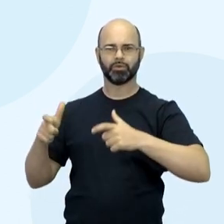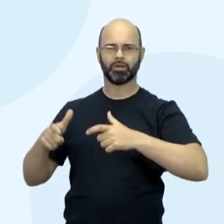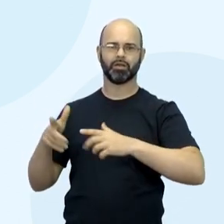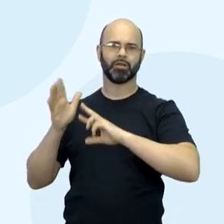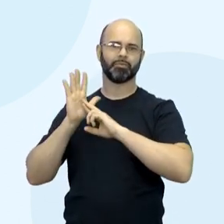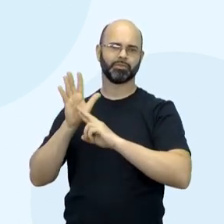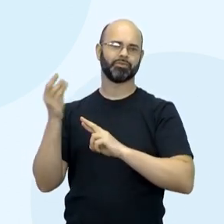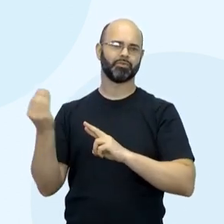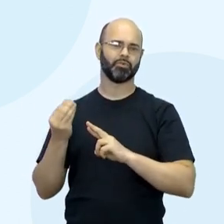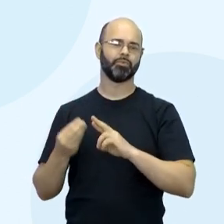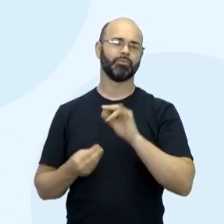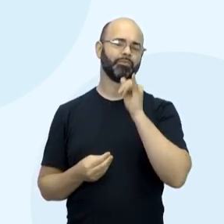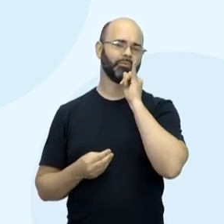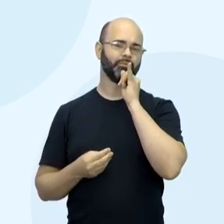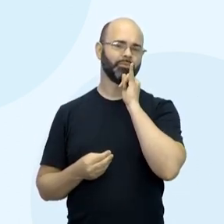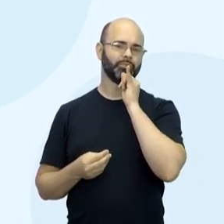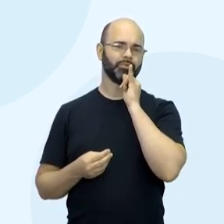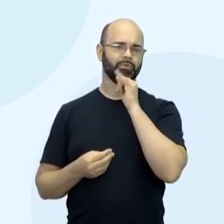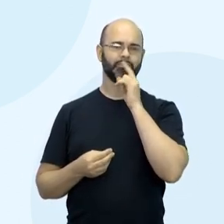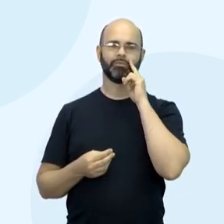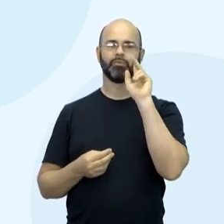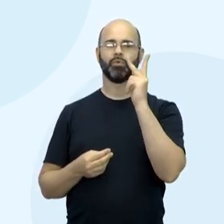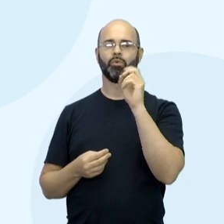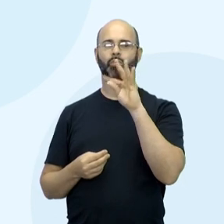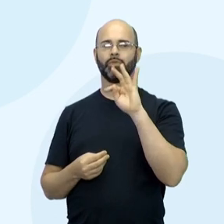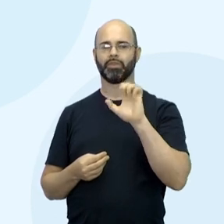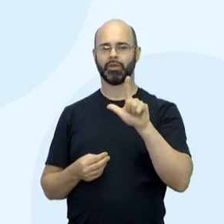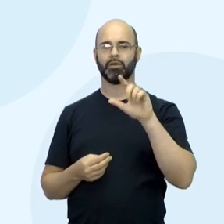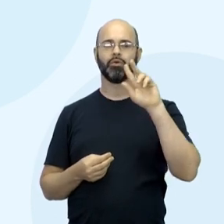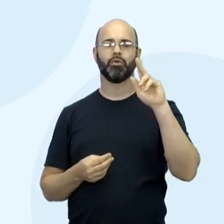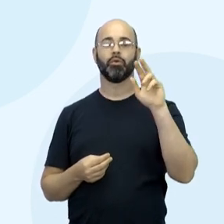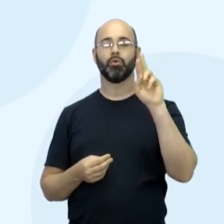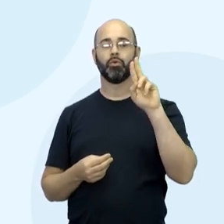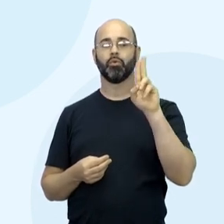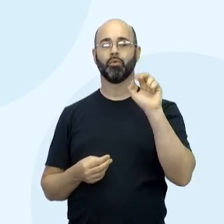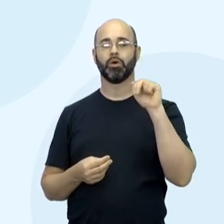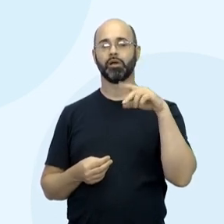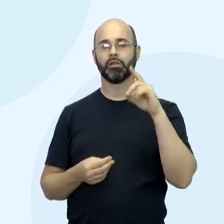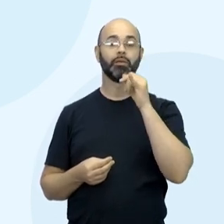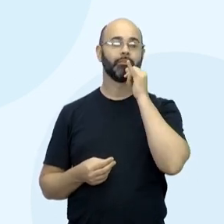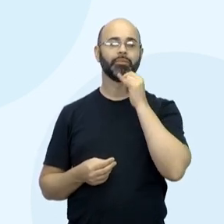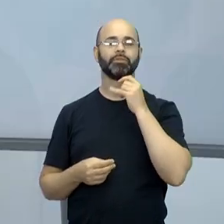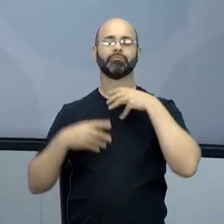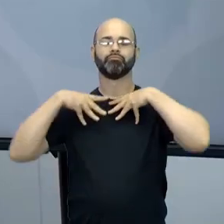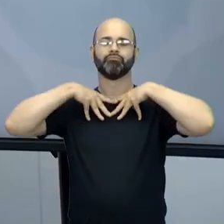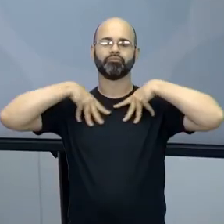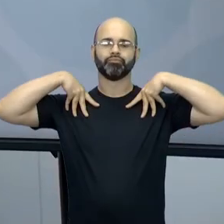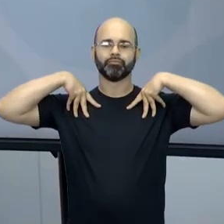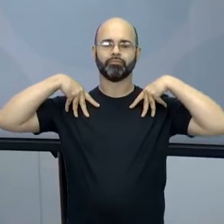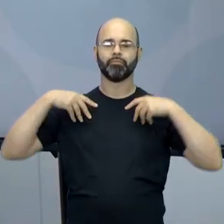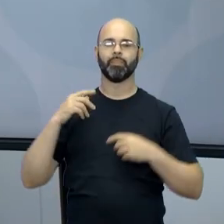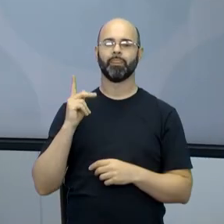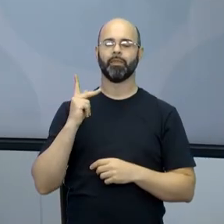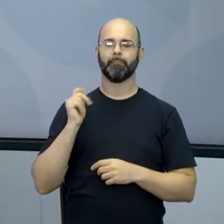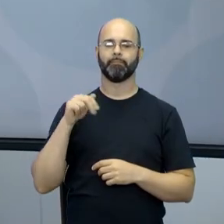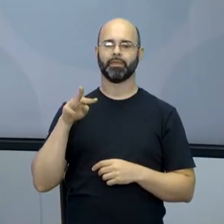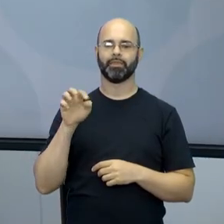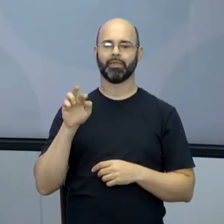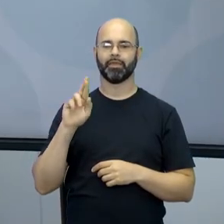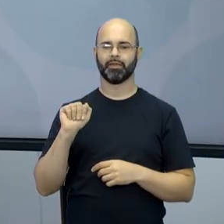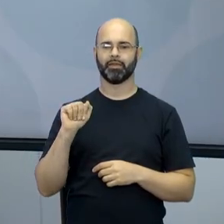Por exemplo, até aí, Hotel Juan, Diamantes de Sangue e tal. Por exemplo, Pantera Negra. O Pantera Negra é um filme que ele